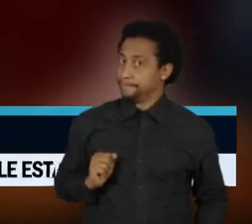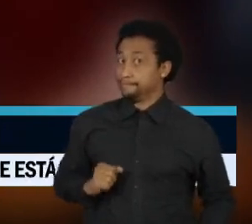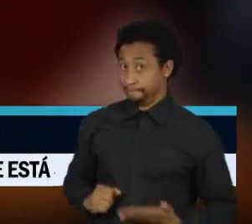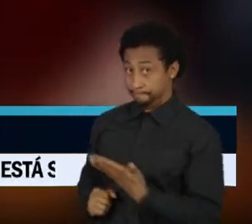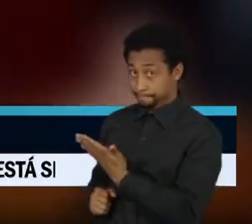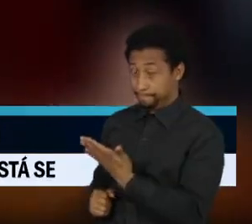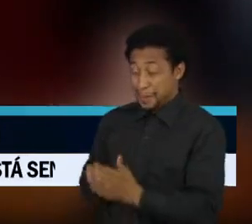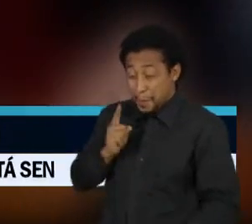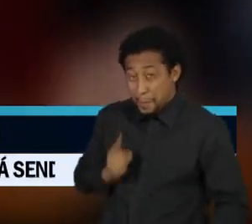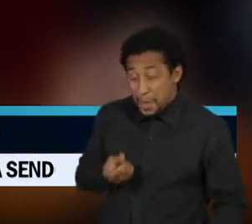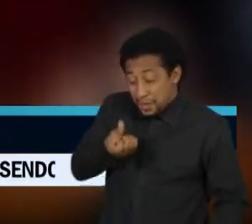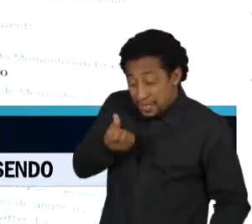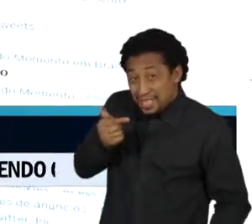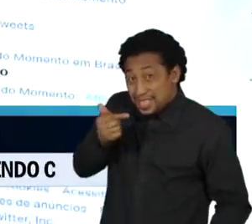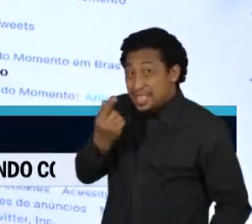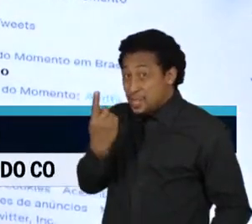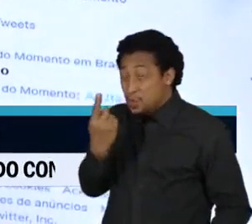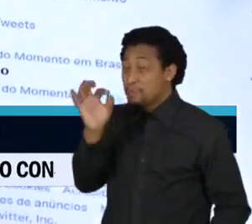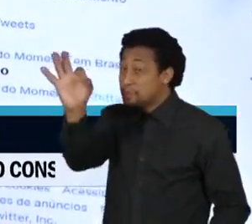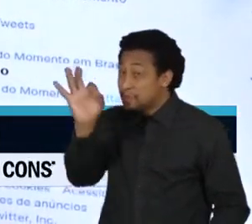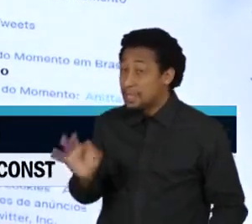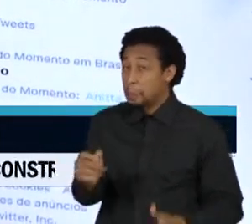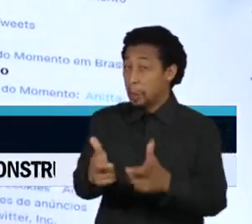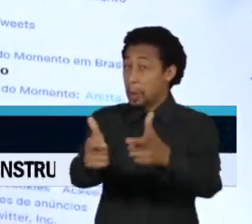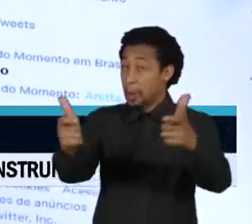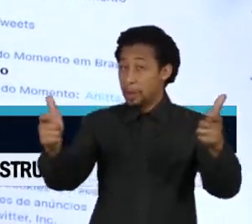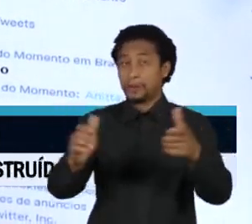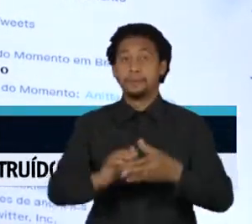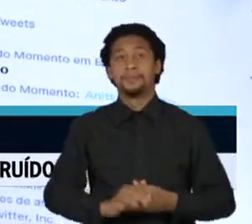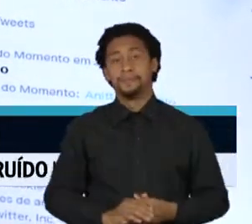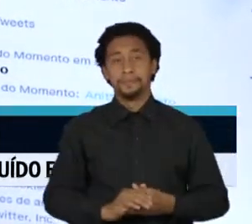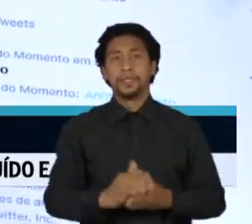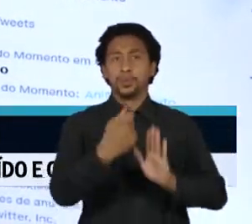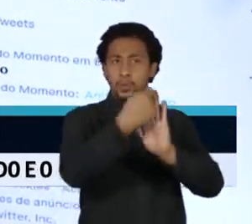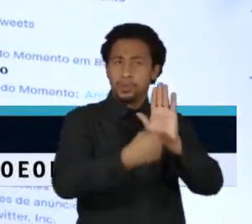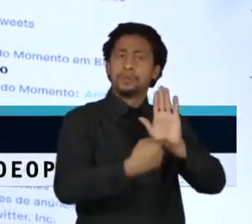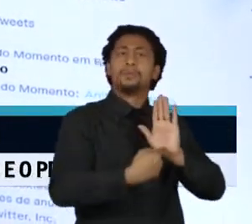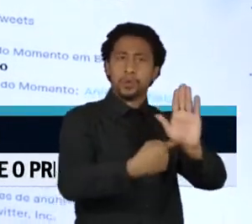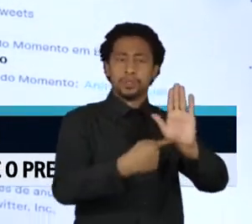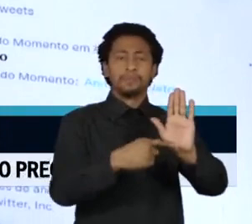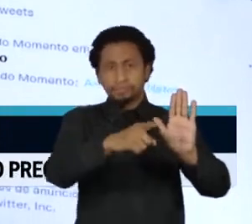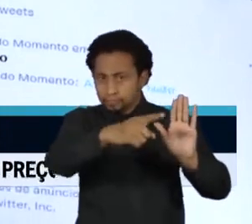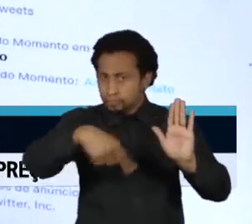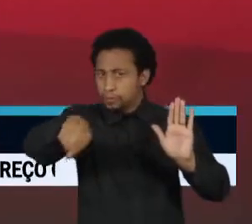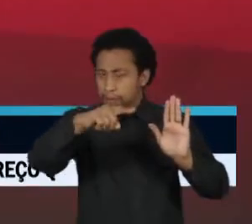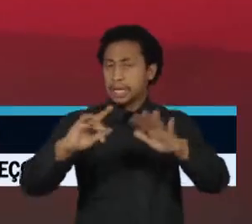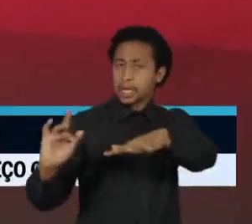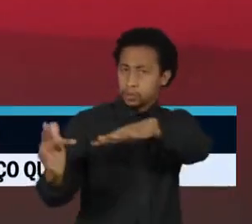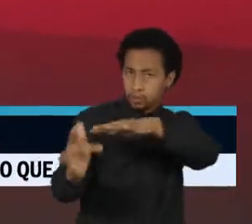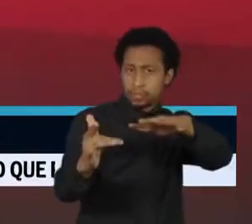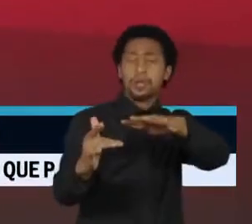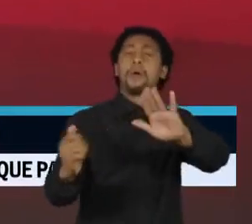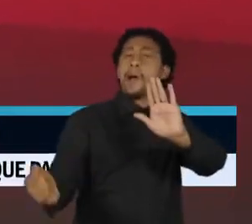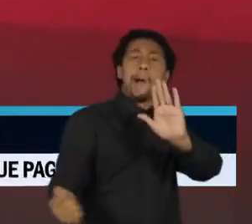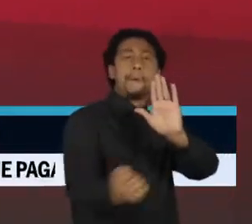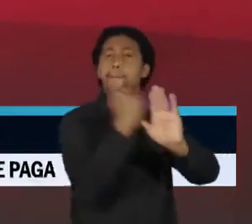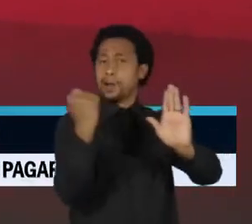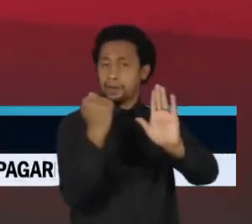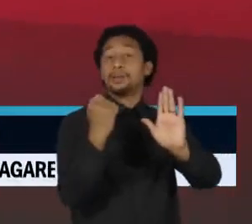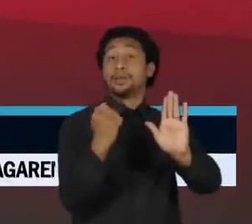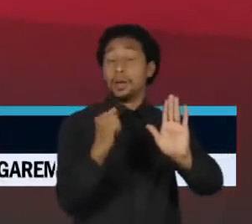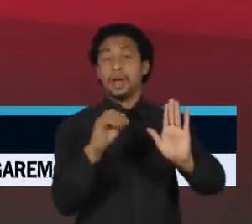.671%. O texto dá prazo de duas horas para as plataformas apagarem o post,